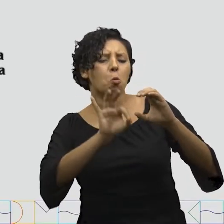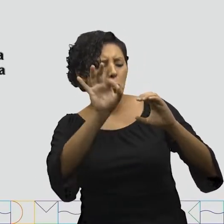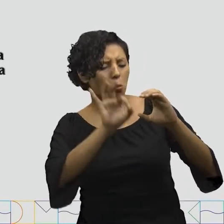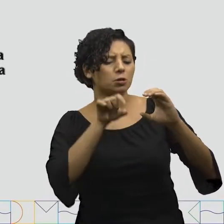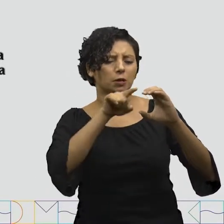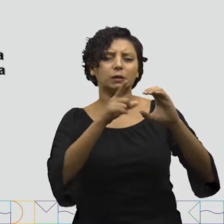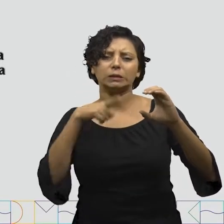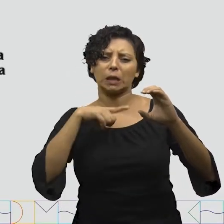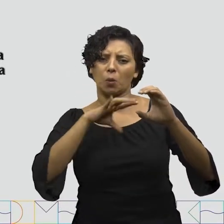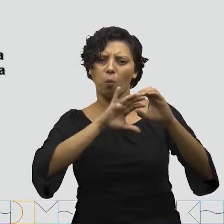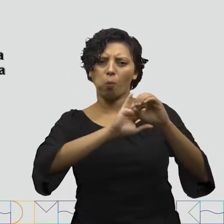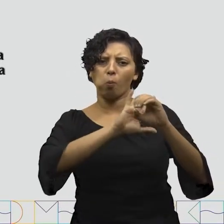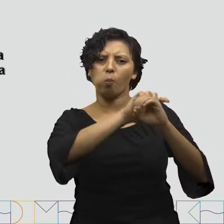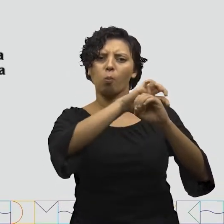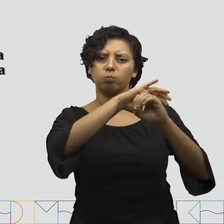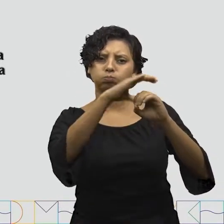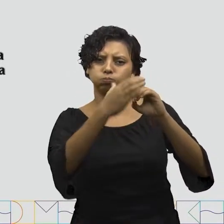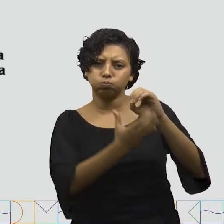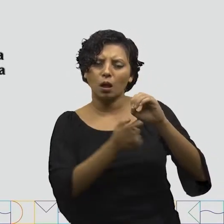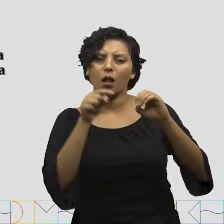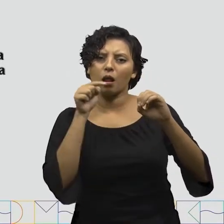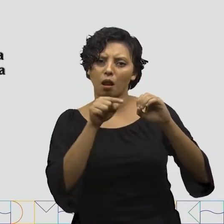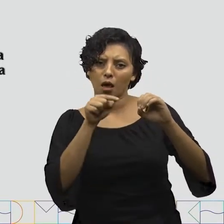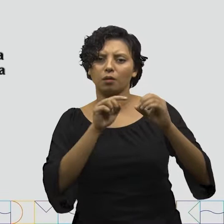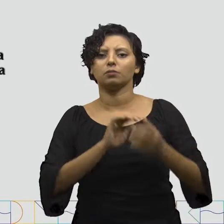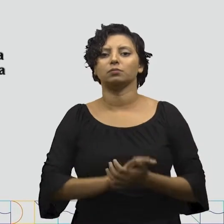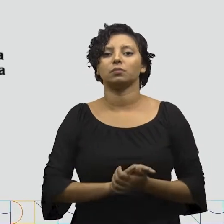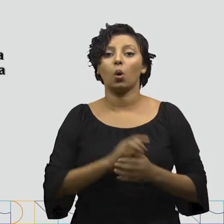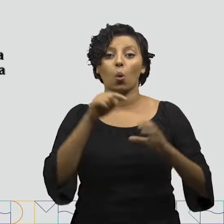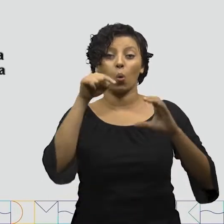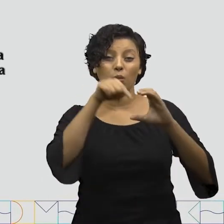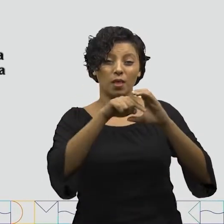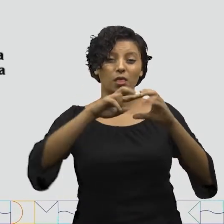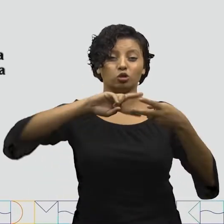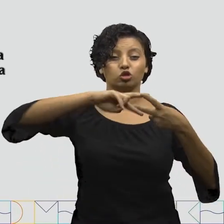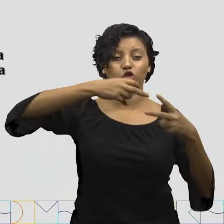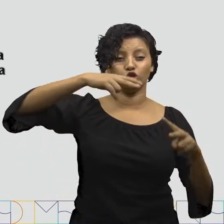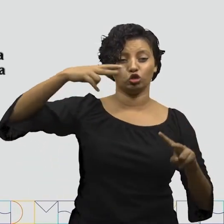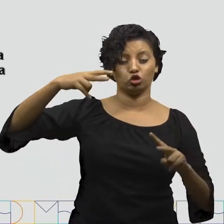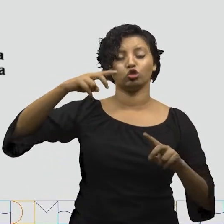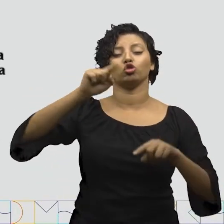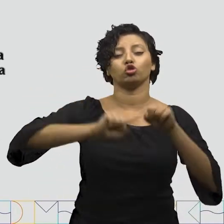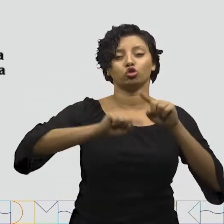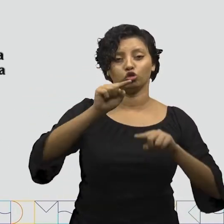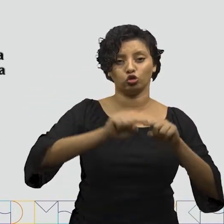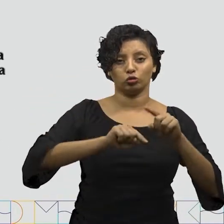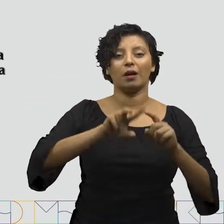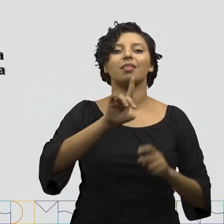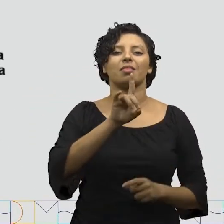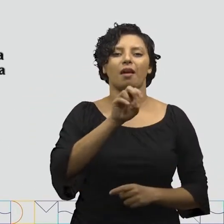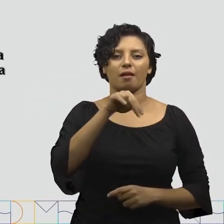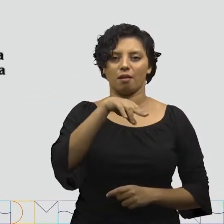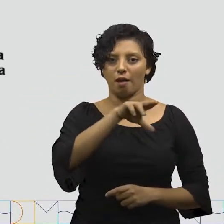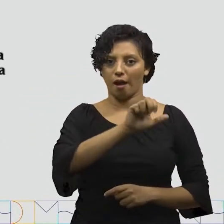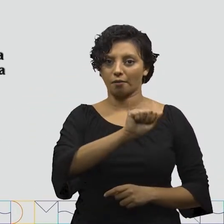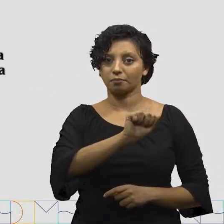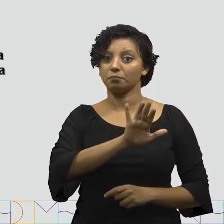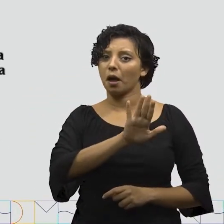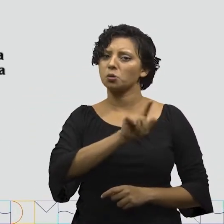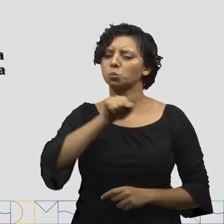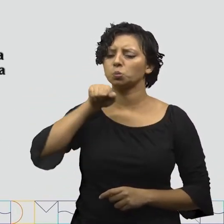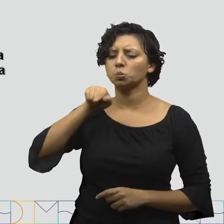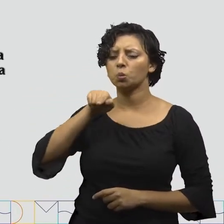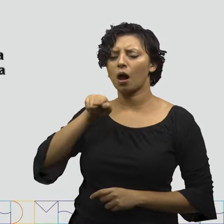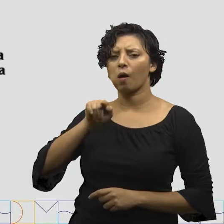membrana nuclear. O núcleo é onde está o material genético, no caso, o DNA. Do lado direito,